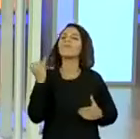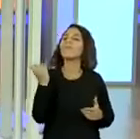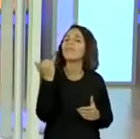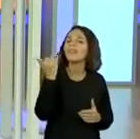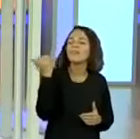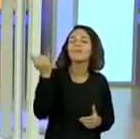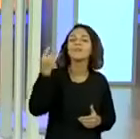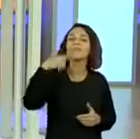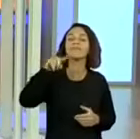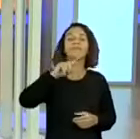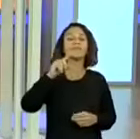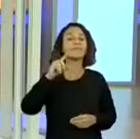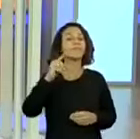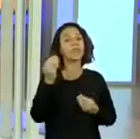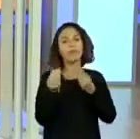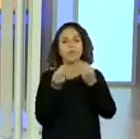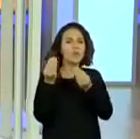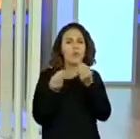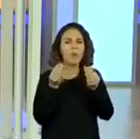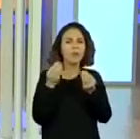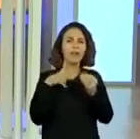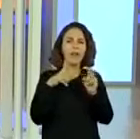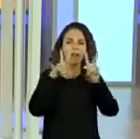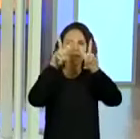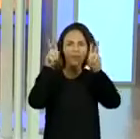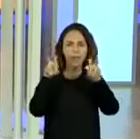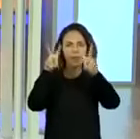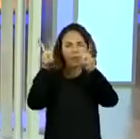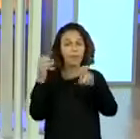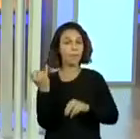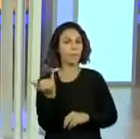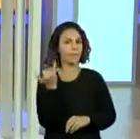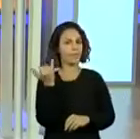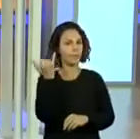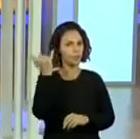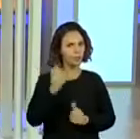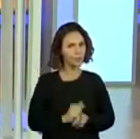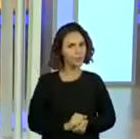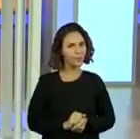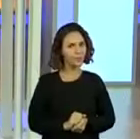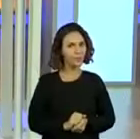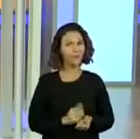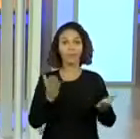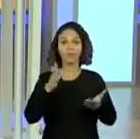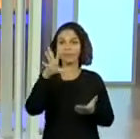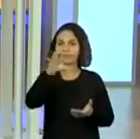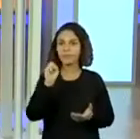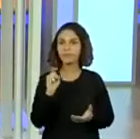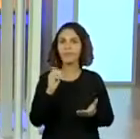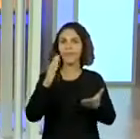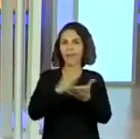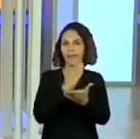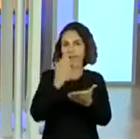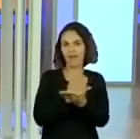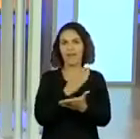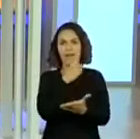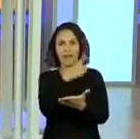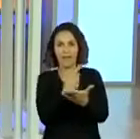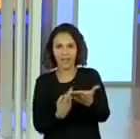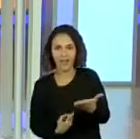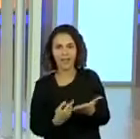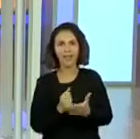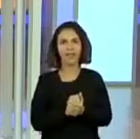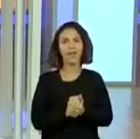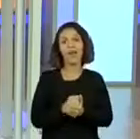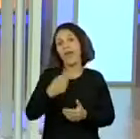criar uma condição e rever assuntos extremamente importantes. Então, já separa o caderno, já separa o